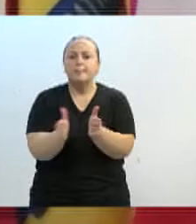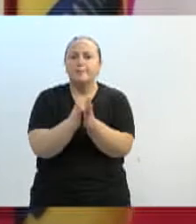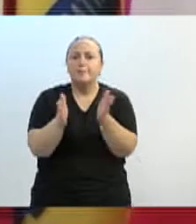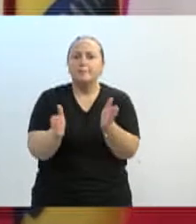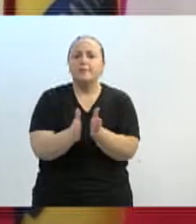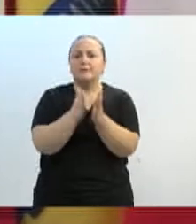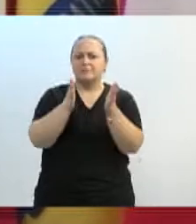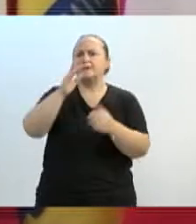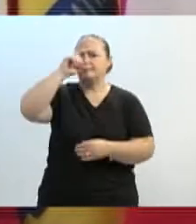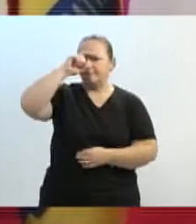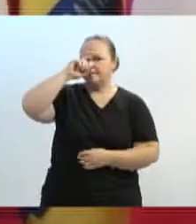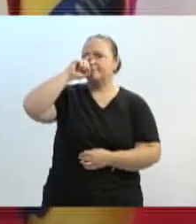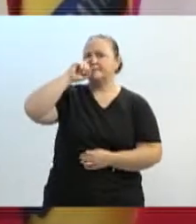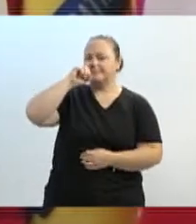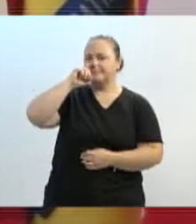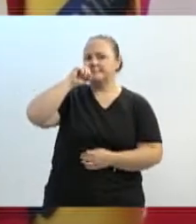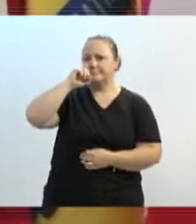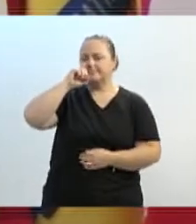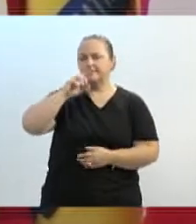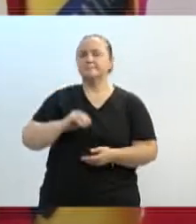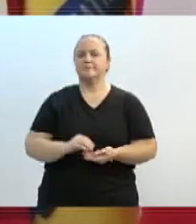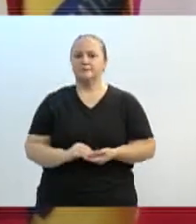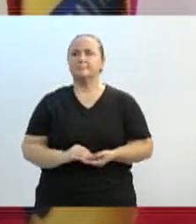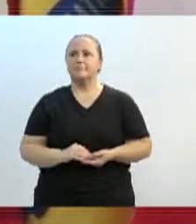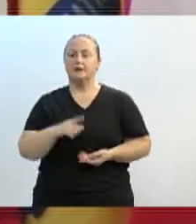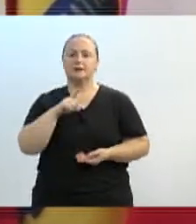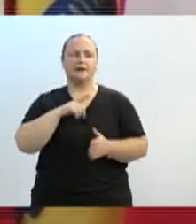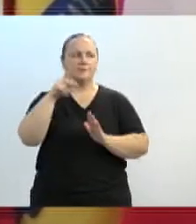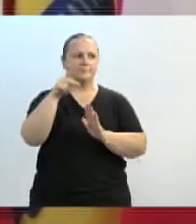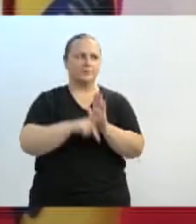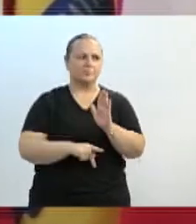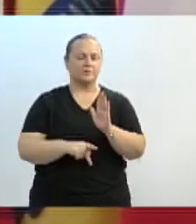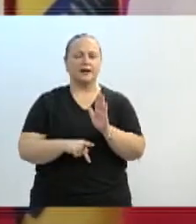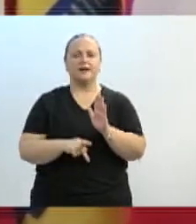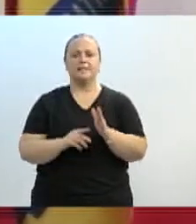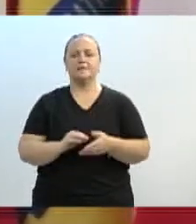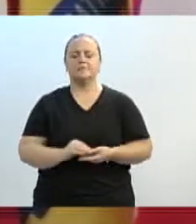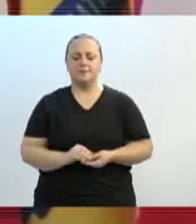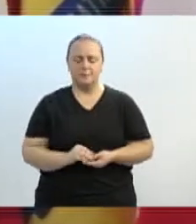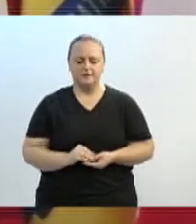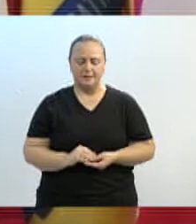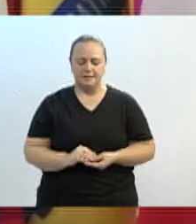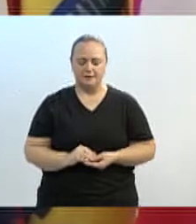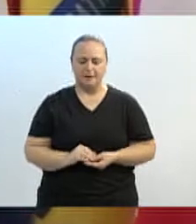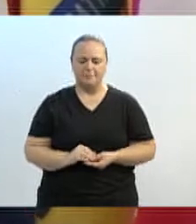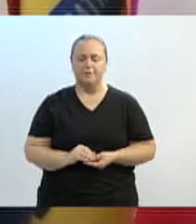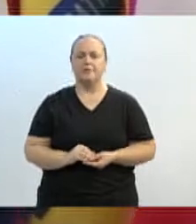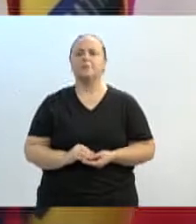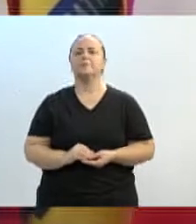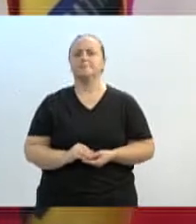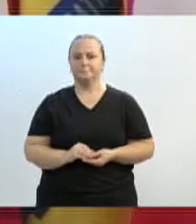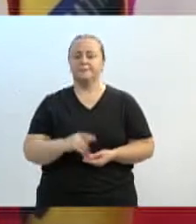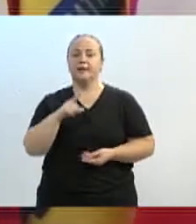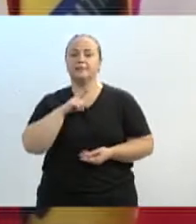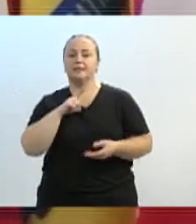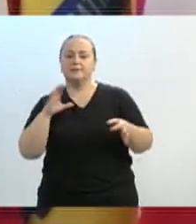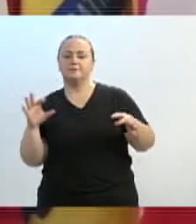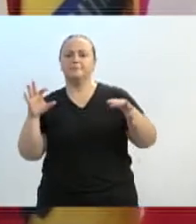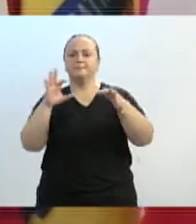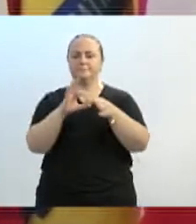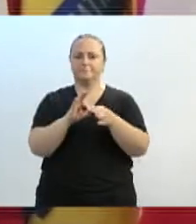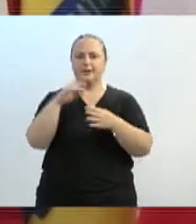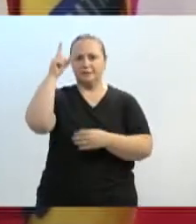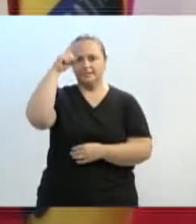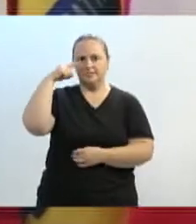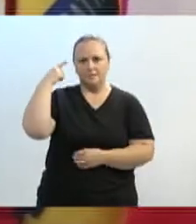por trabalhos, né, por projeto de lei apresentado pelo vereador Almir Vieira, em apoio e parceria com as vereadoras Silmara e